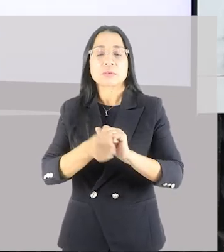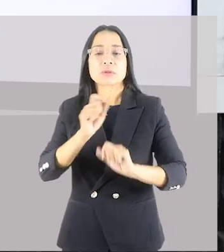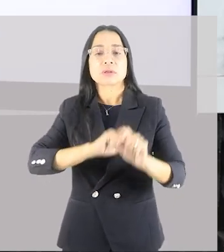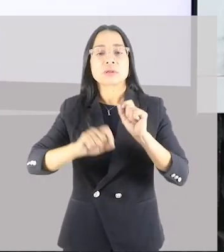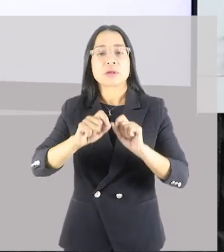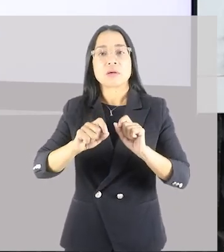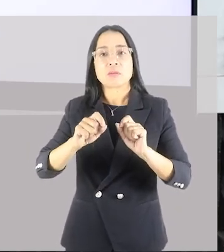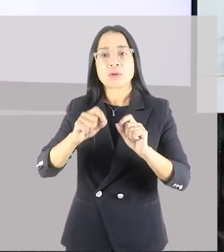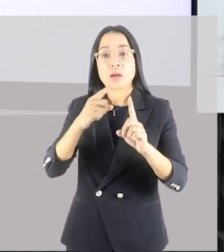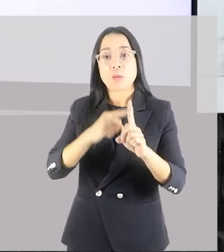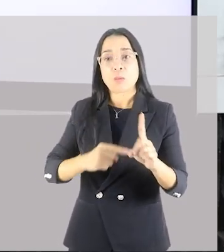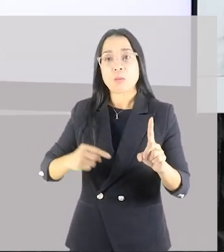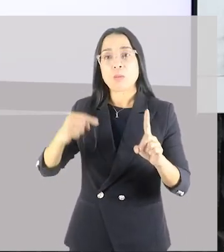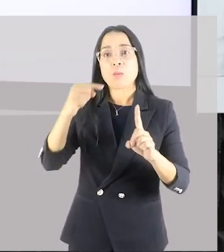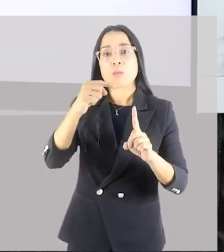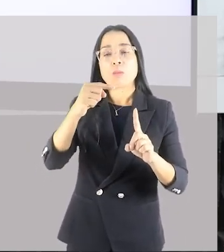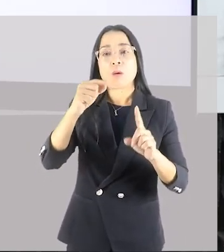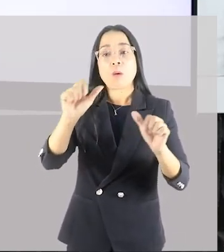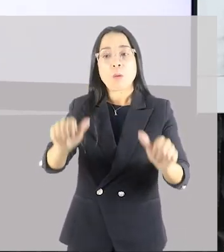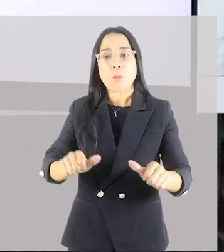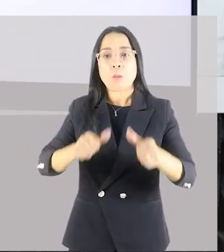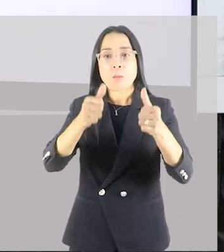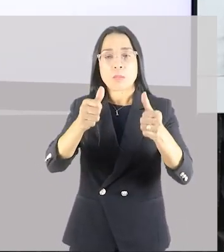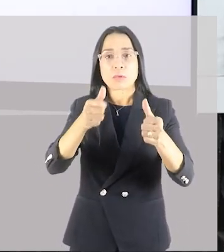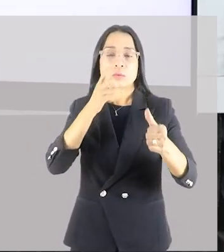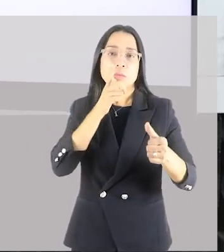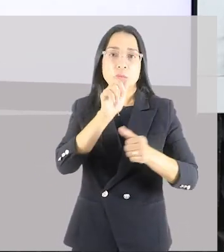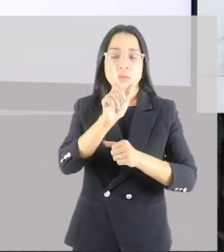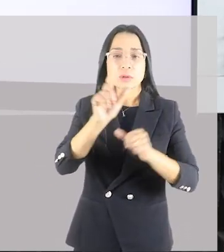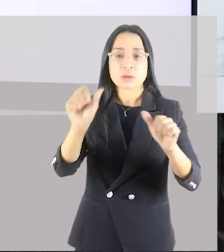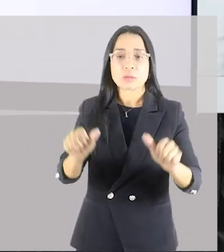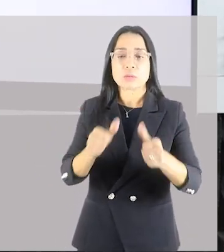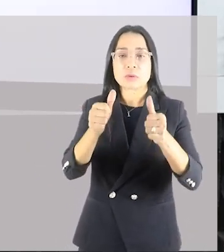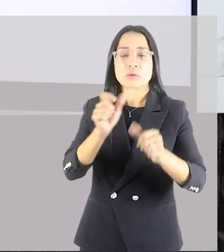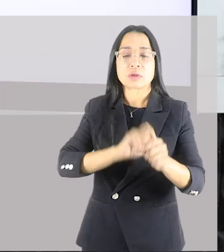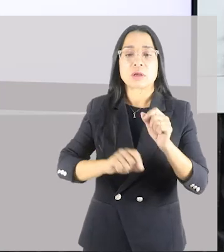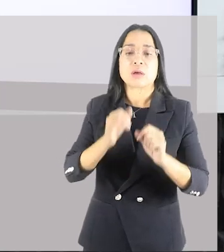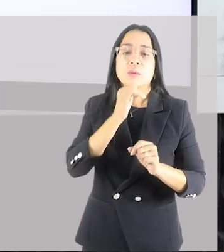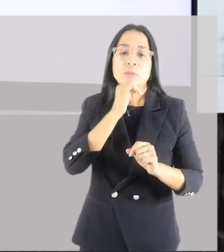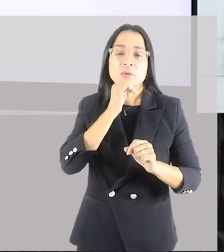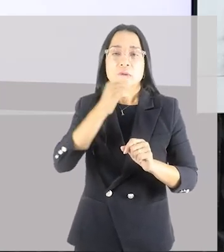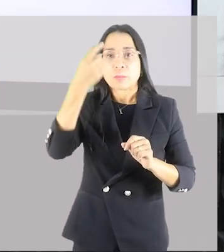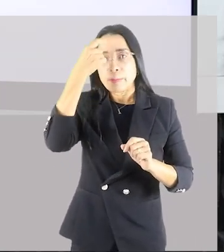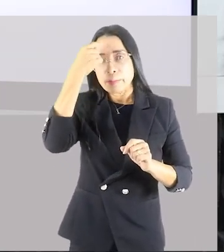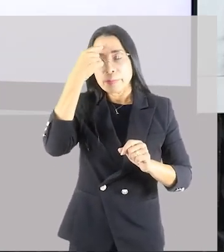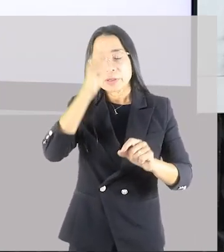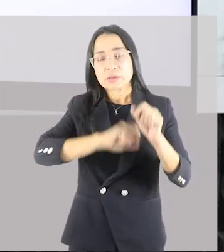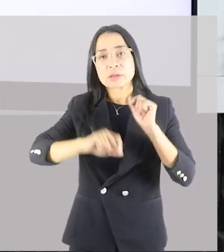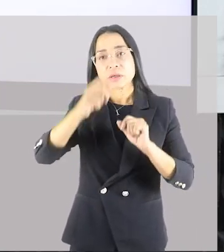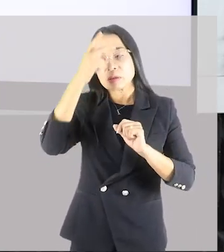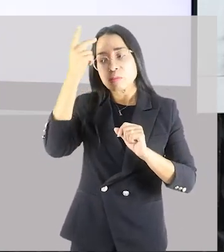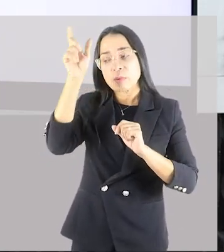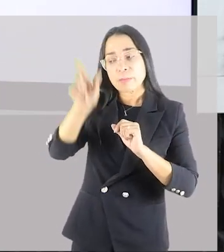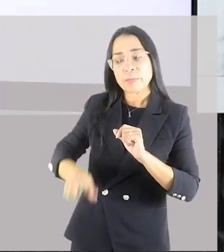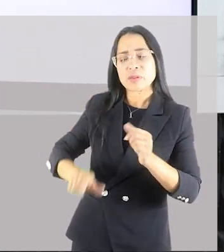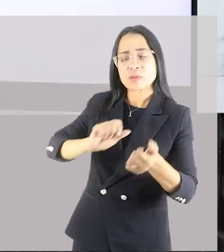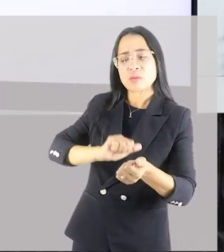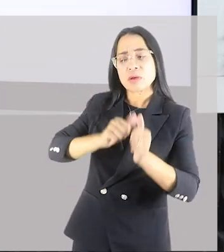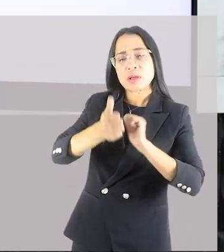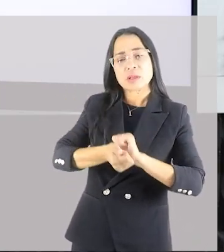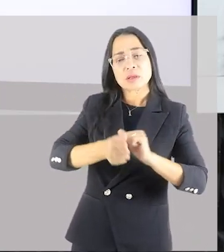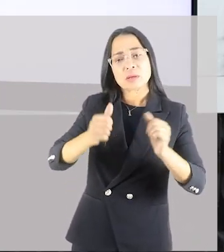o ponto máximo. É até onde eu consigo melhorar. Por exemplo, vamos pensar num atleta de futebol. Ele precisa ter um